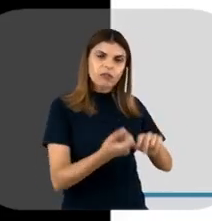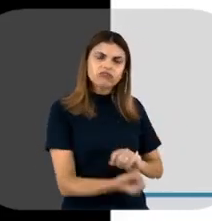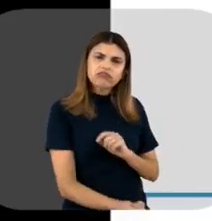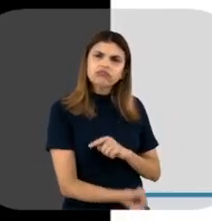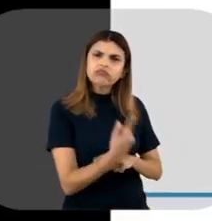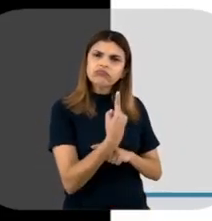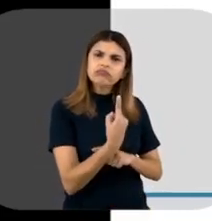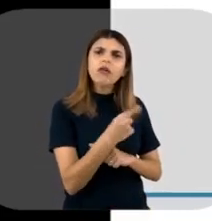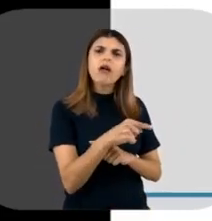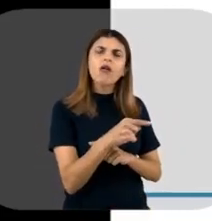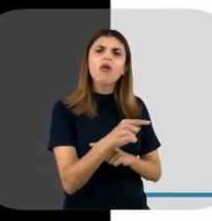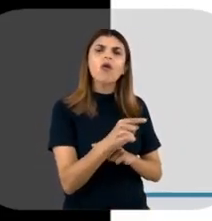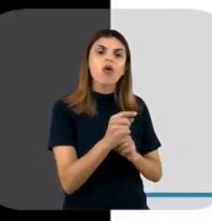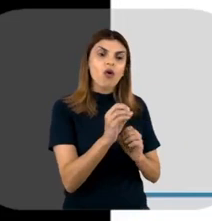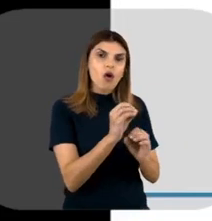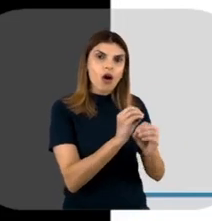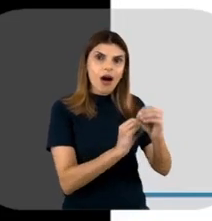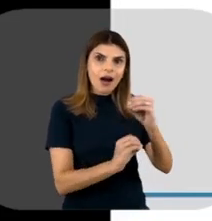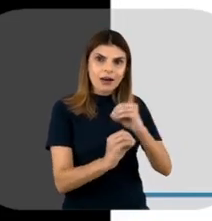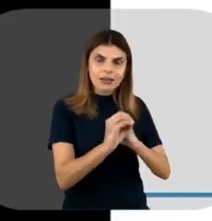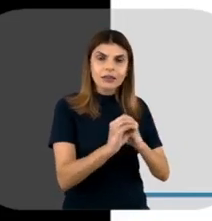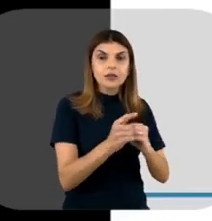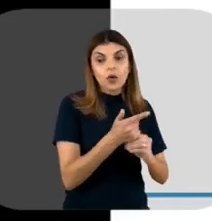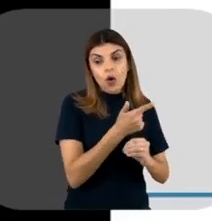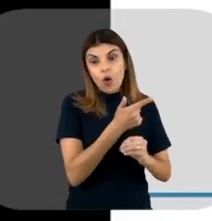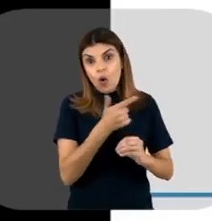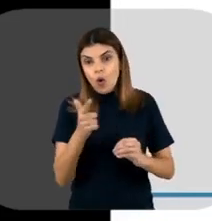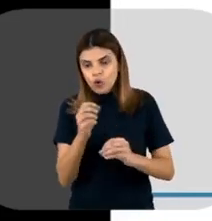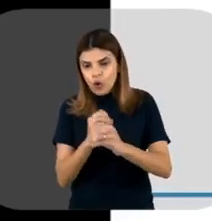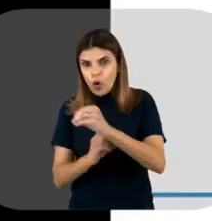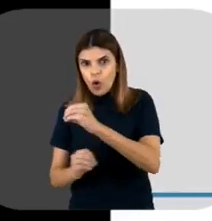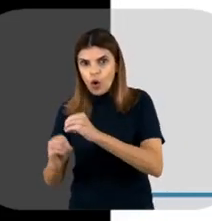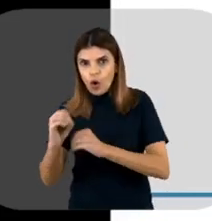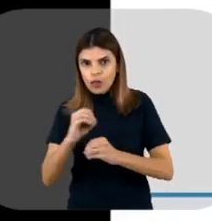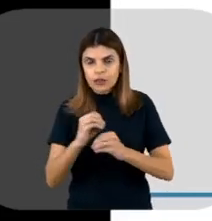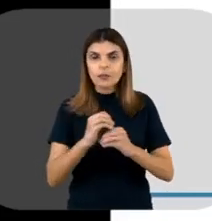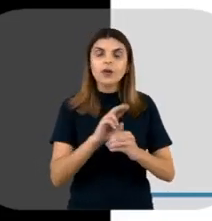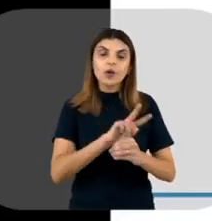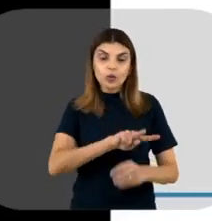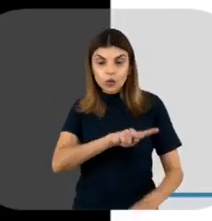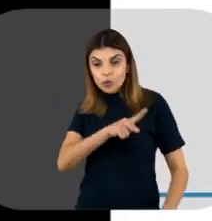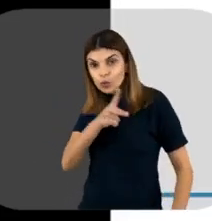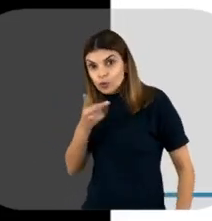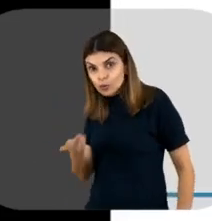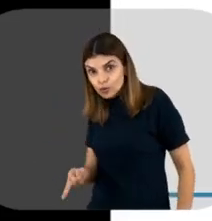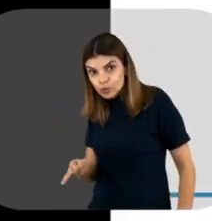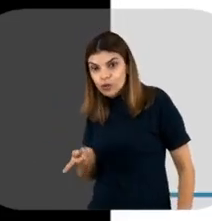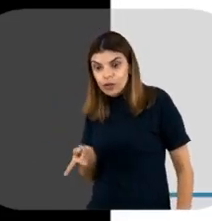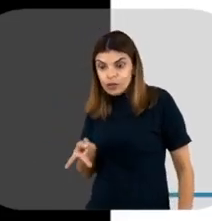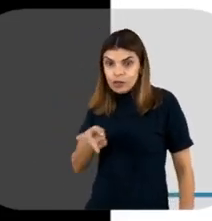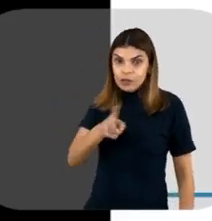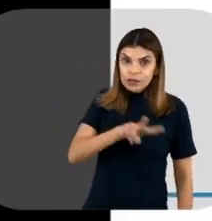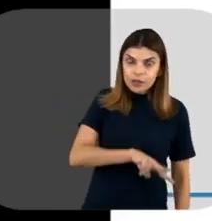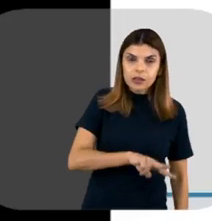determinado organismo num outro organismo, né? A gente chama isso de